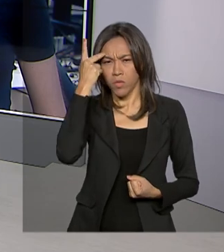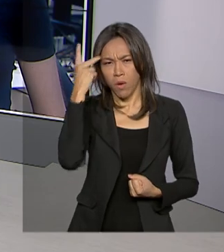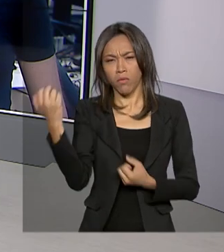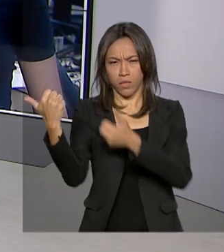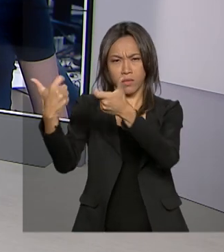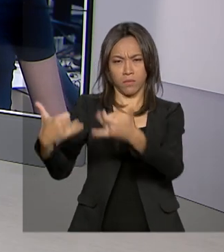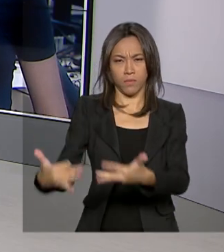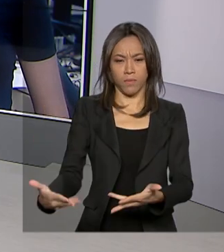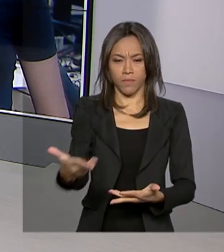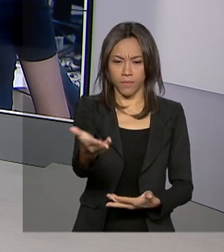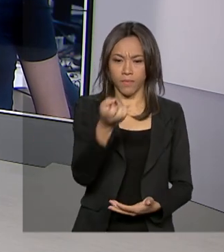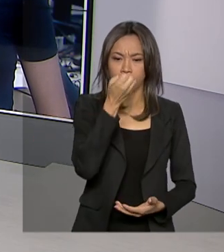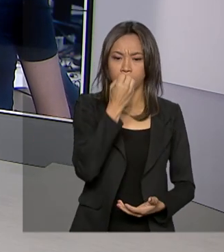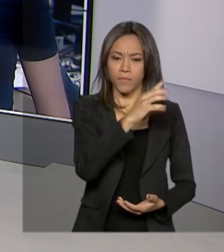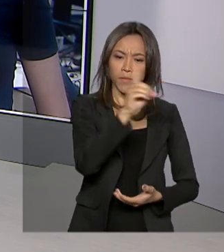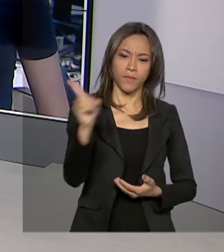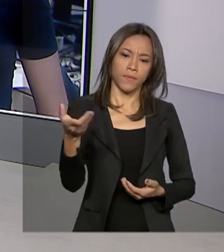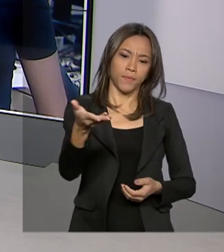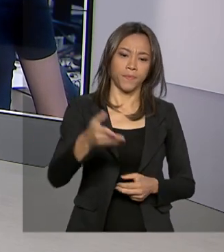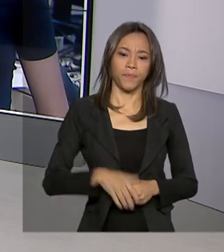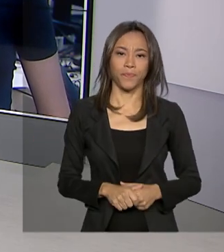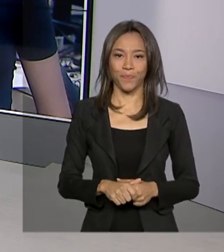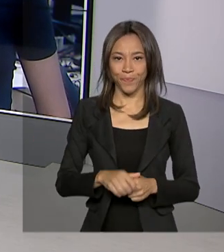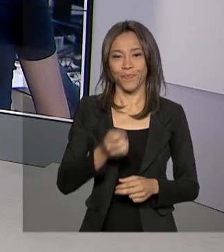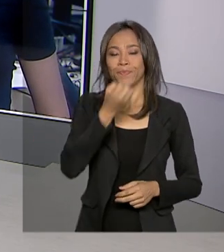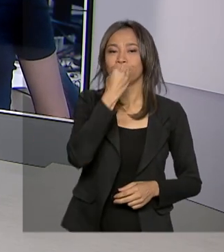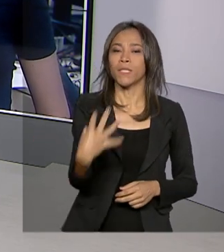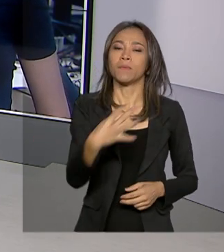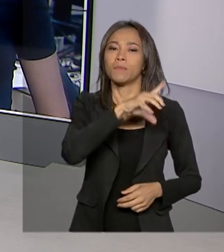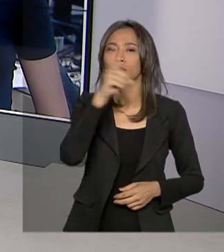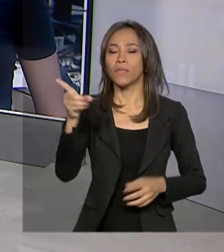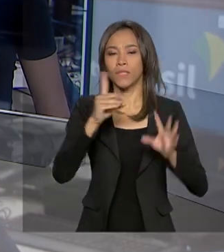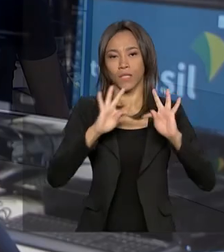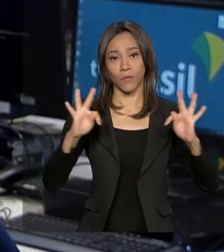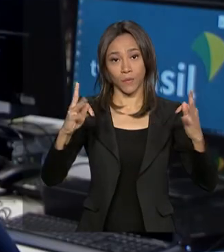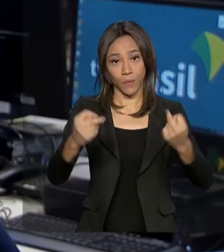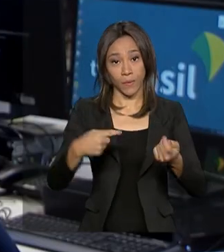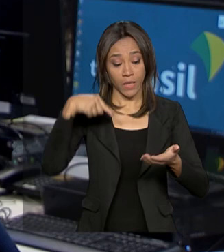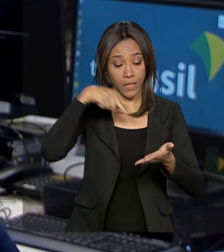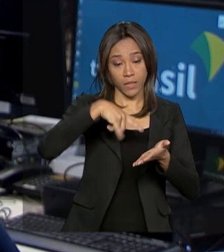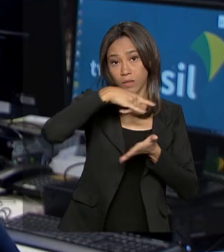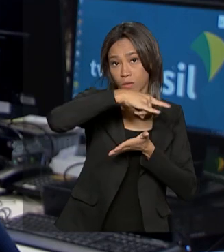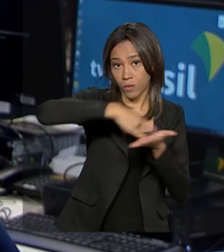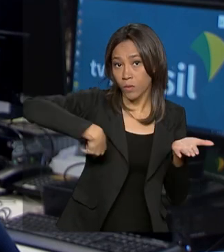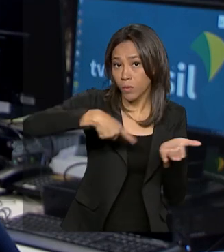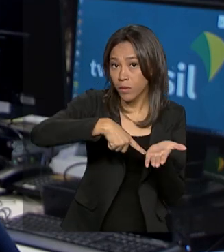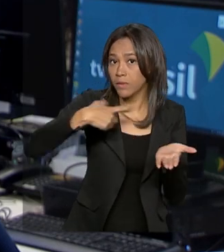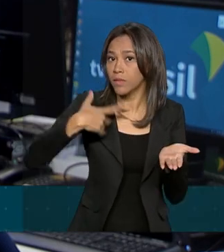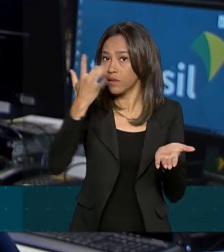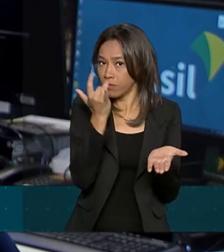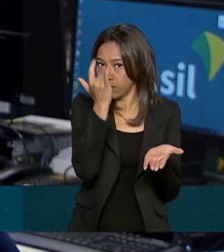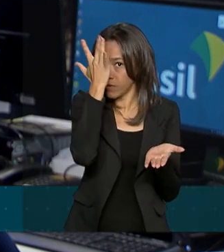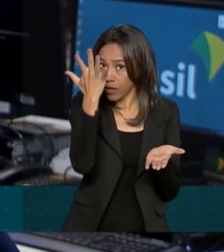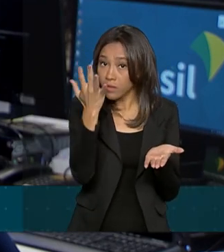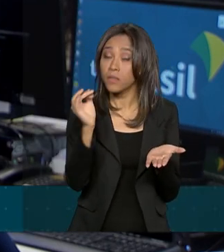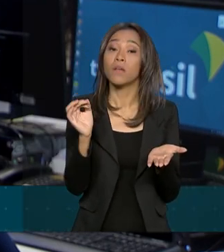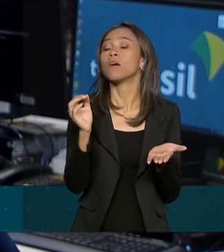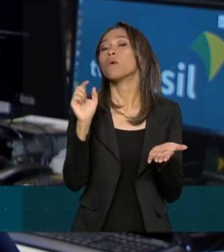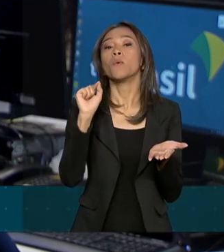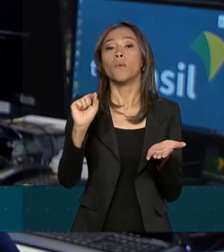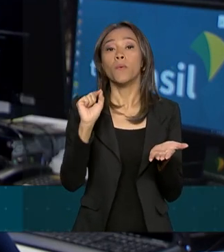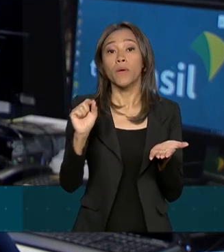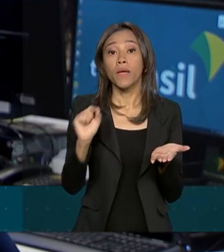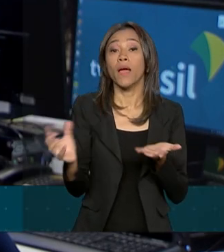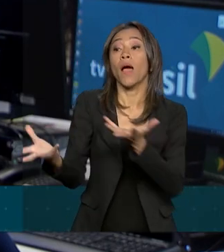Bom dia, Raquel. Bom dia, Mara. Bom dia a todos. Essa portaria vai realmente facilitar bastante a acolhida